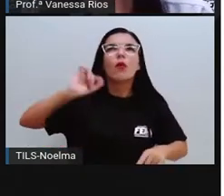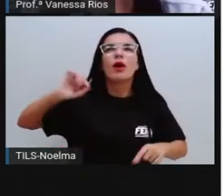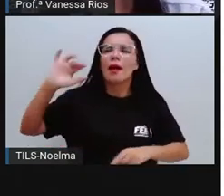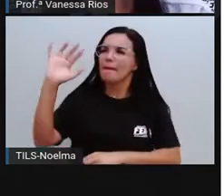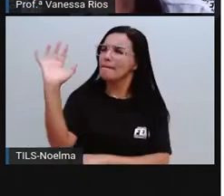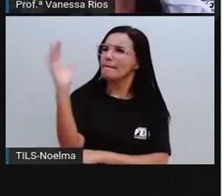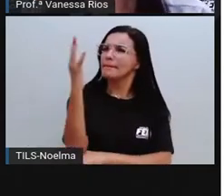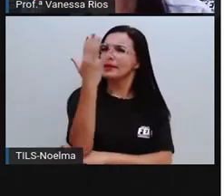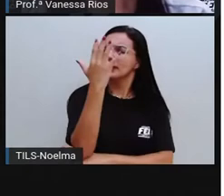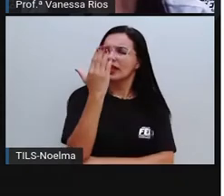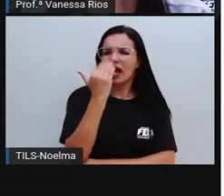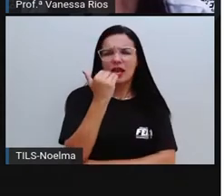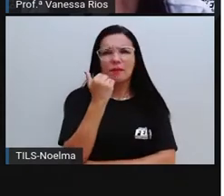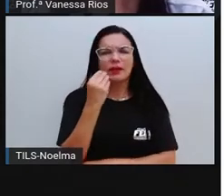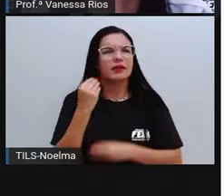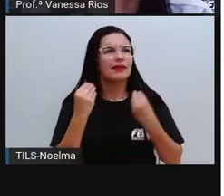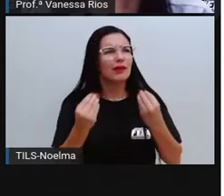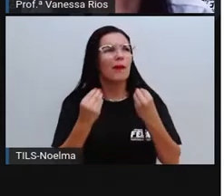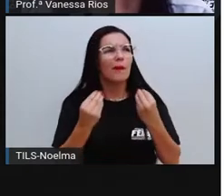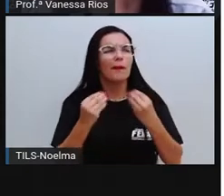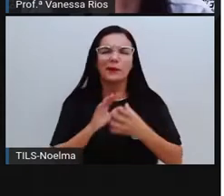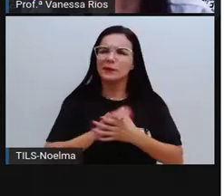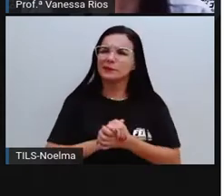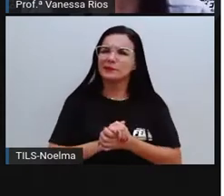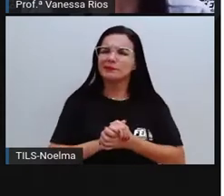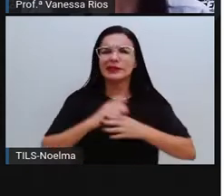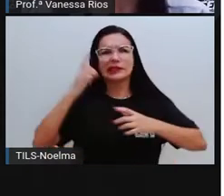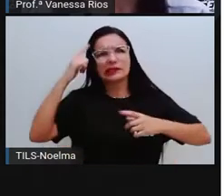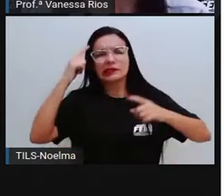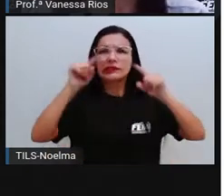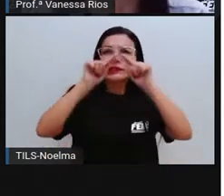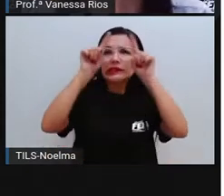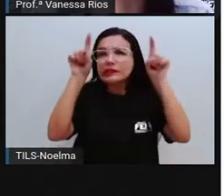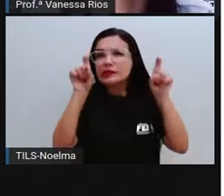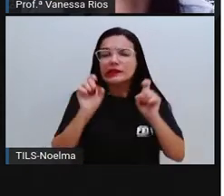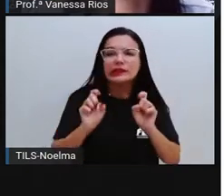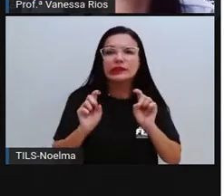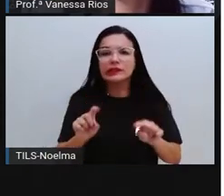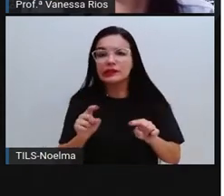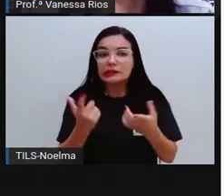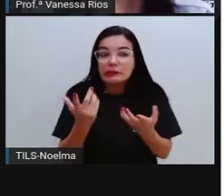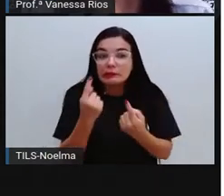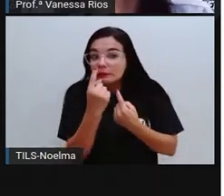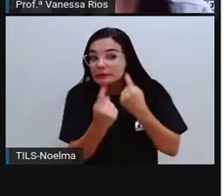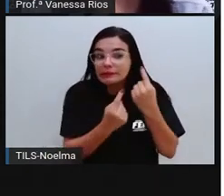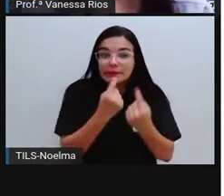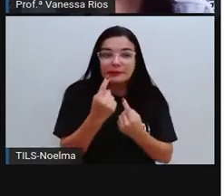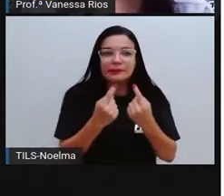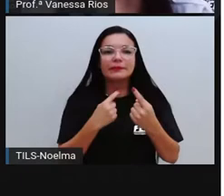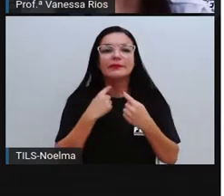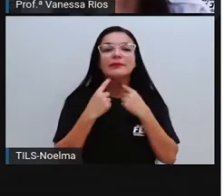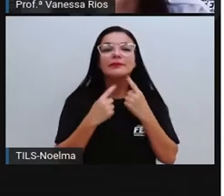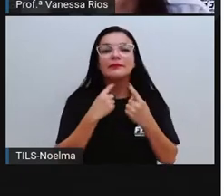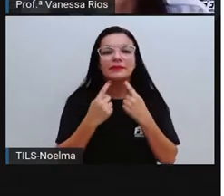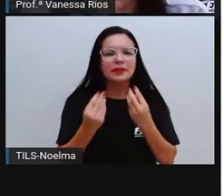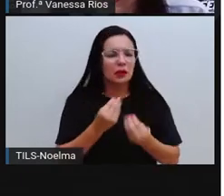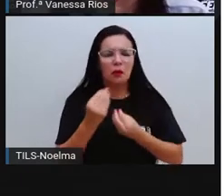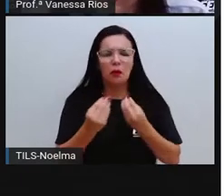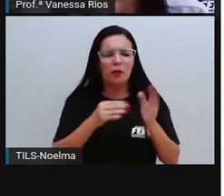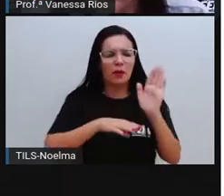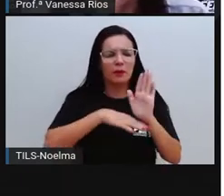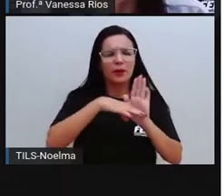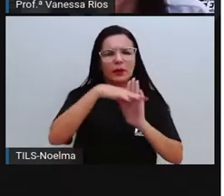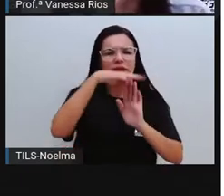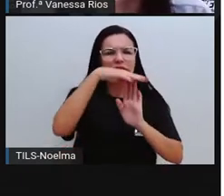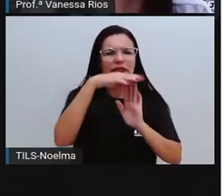passar por nossa cabeça aí, trazer algumas interrogações, alguns questionamentos. Como é que esse processo acontece?